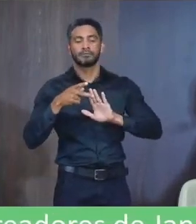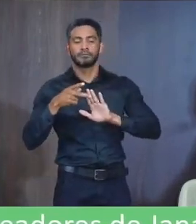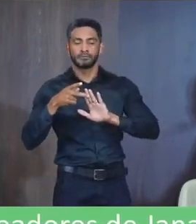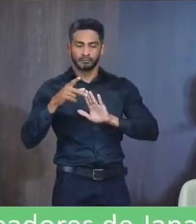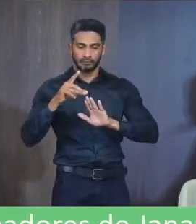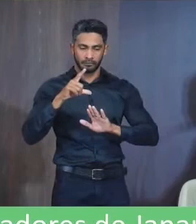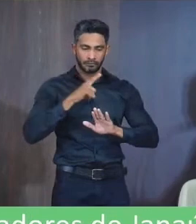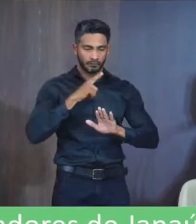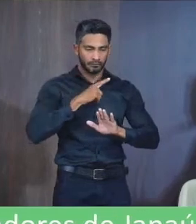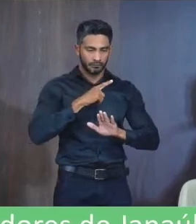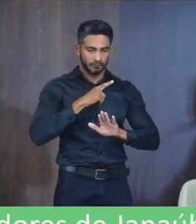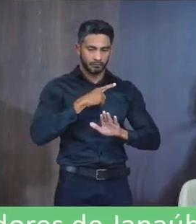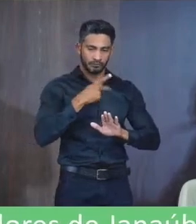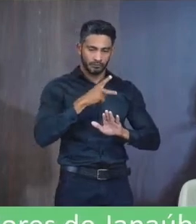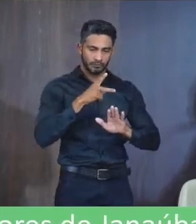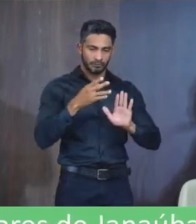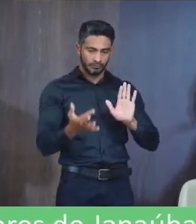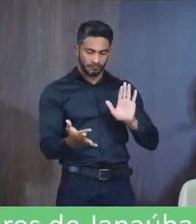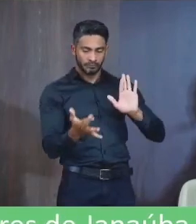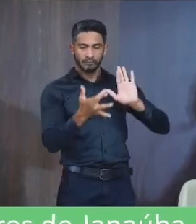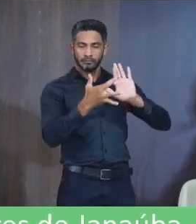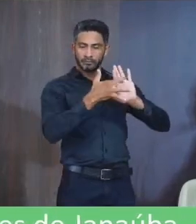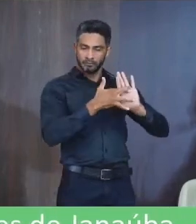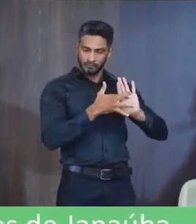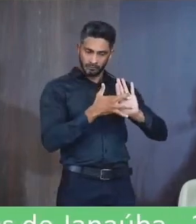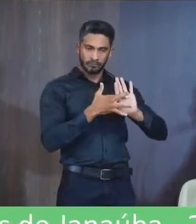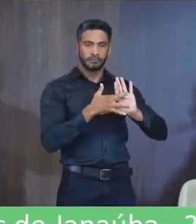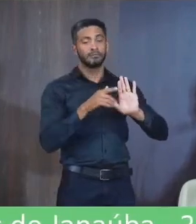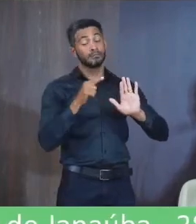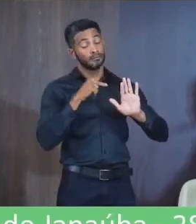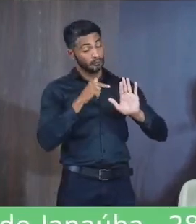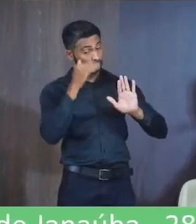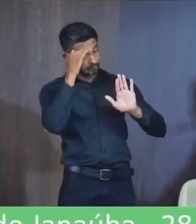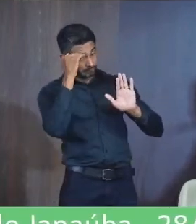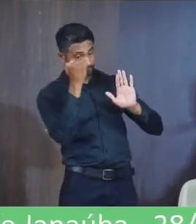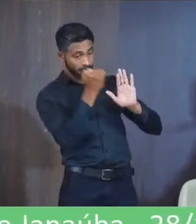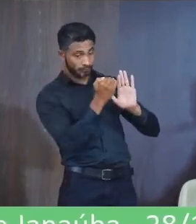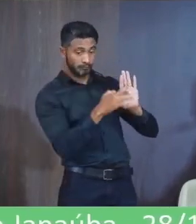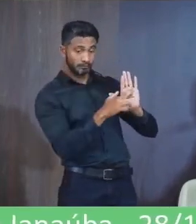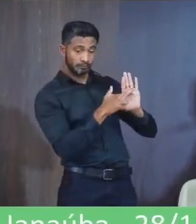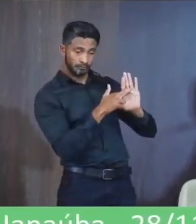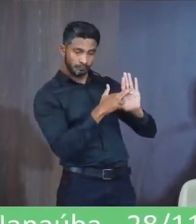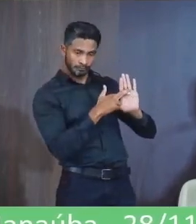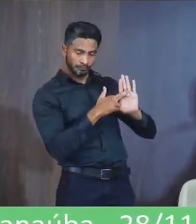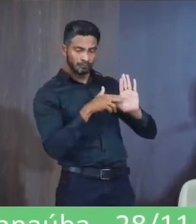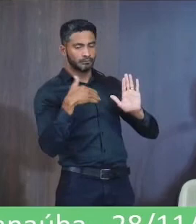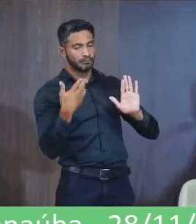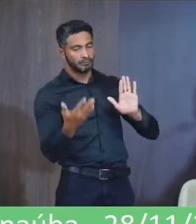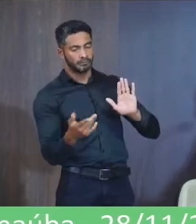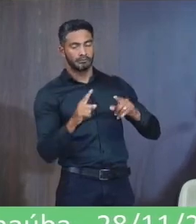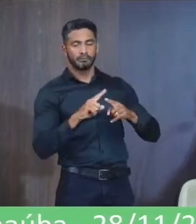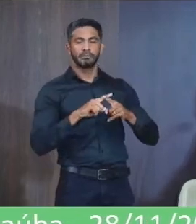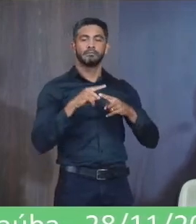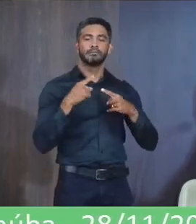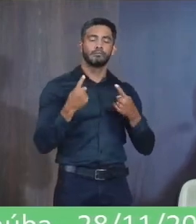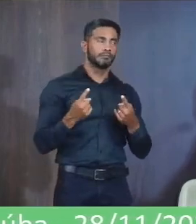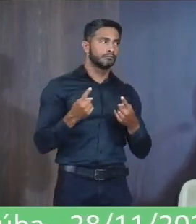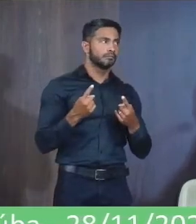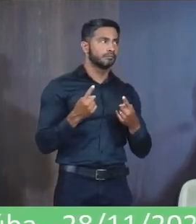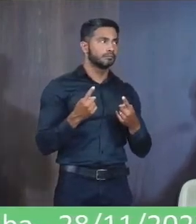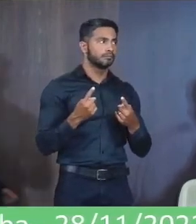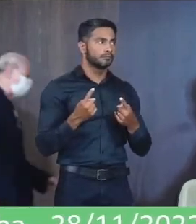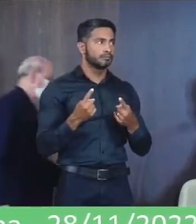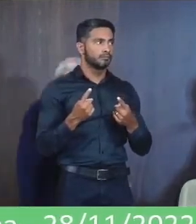Ele tem o seu regimento Ele funciona De acordo com o seu regimento Mas ainda assim Não estou falando aqui